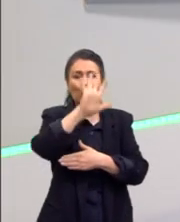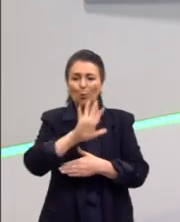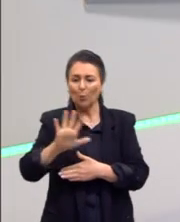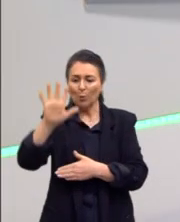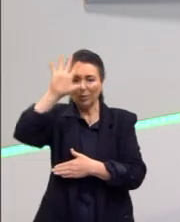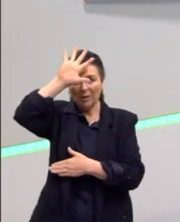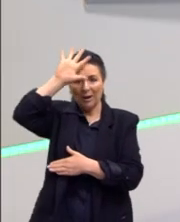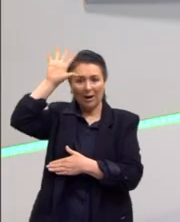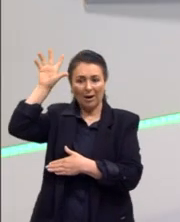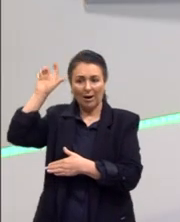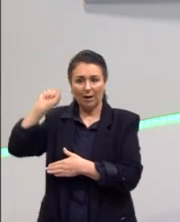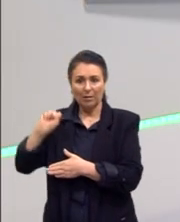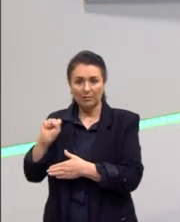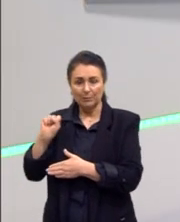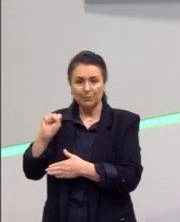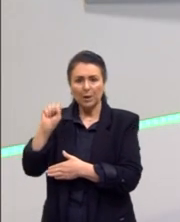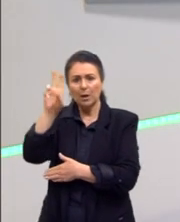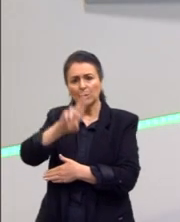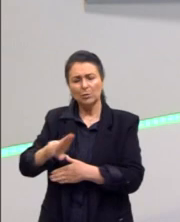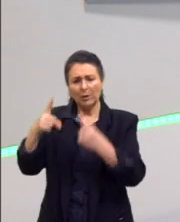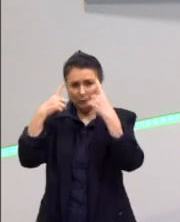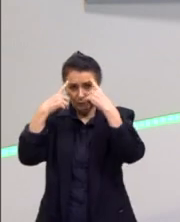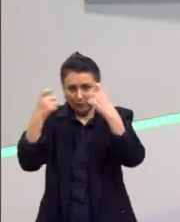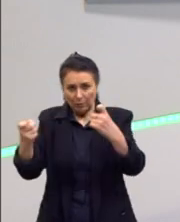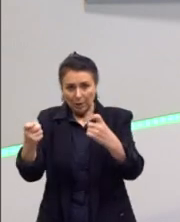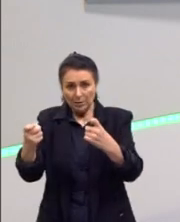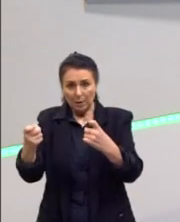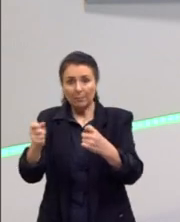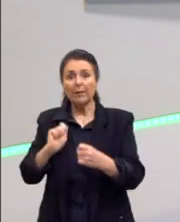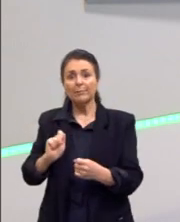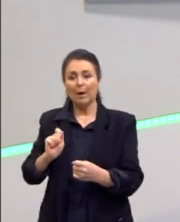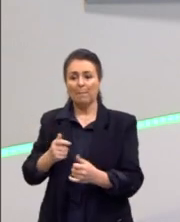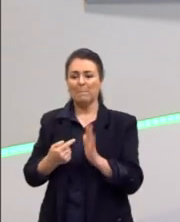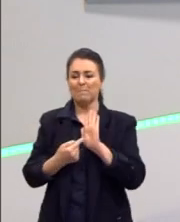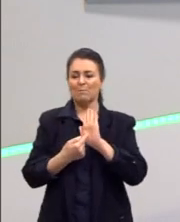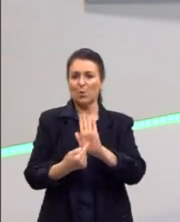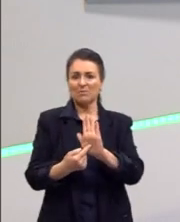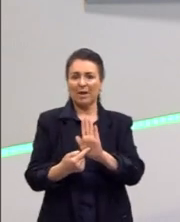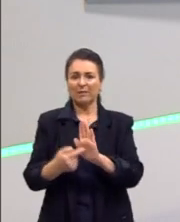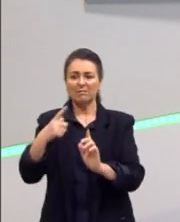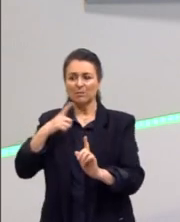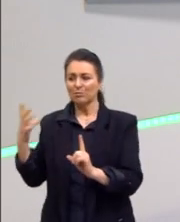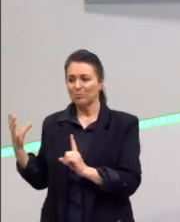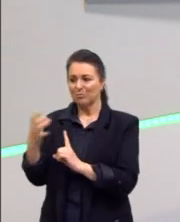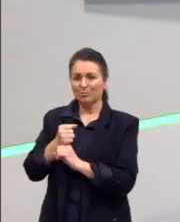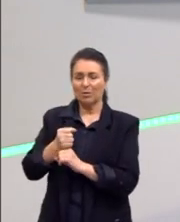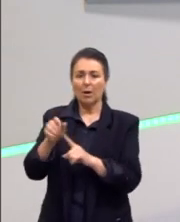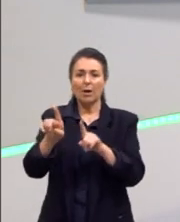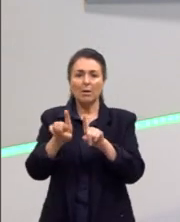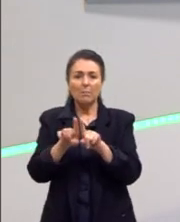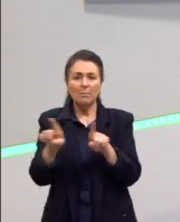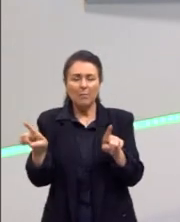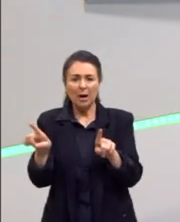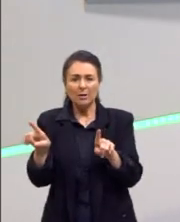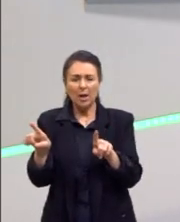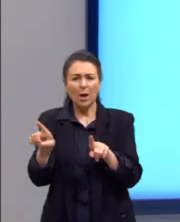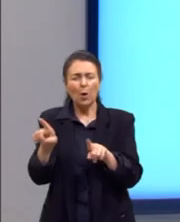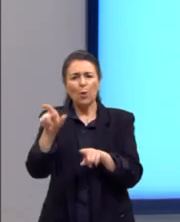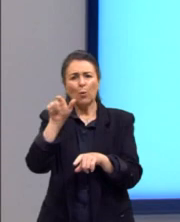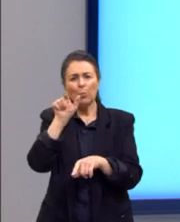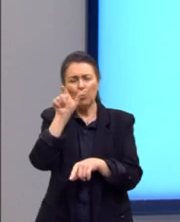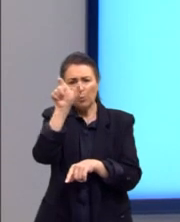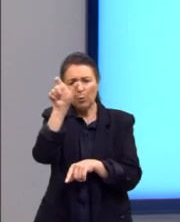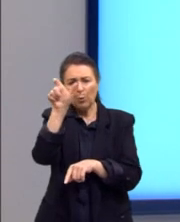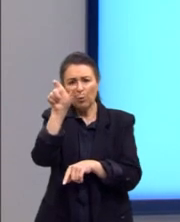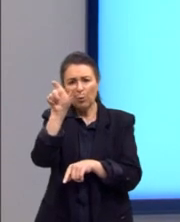E eles usavam a violência para impor sua dominação. Só que o Congo belga, ele era tão violento, que até